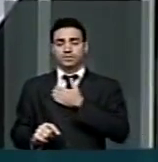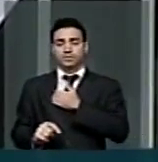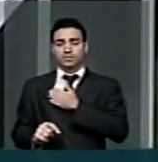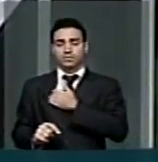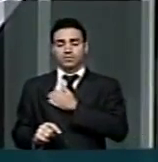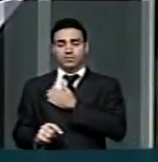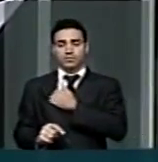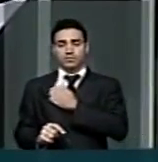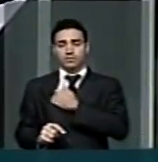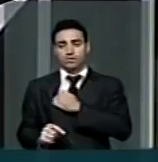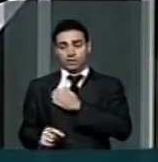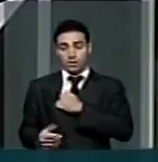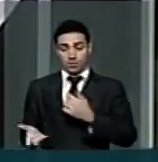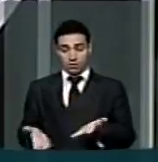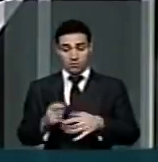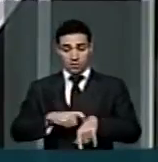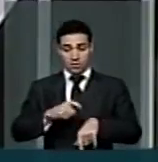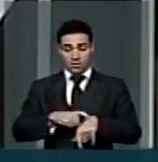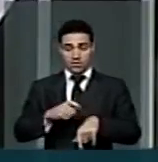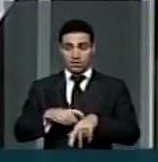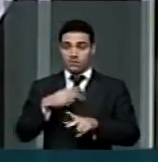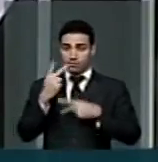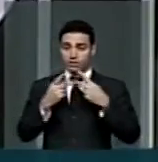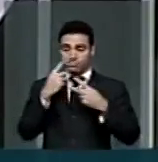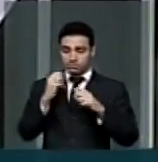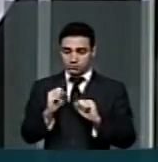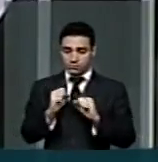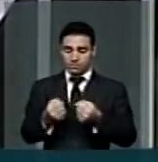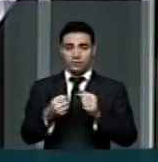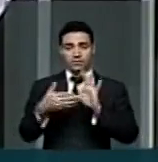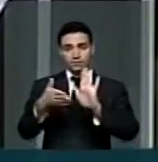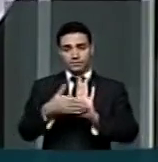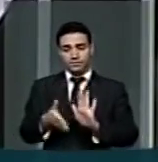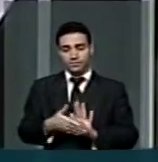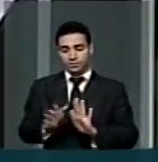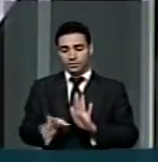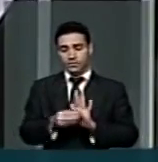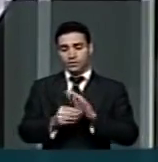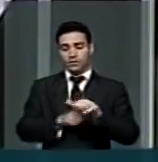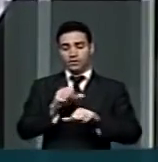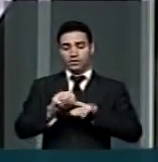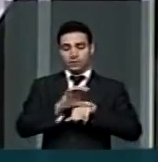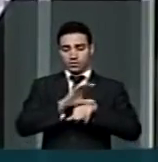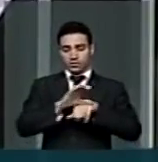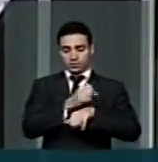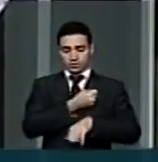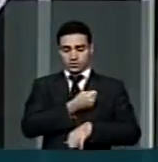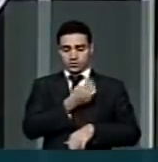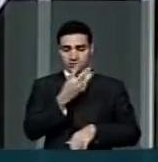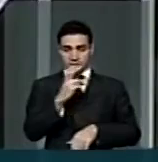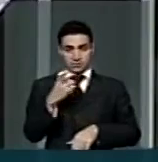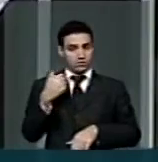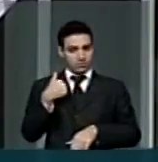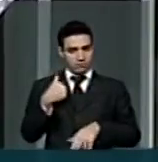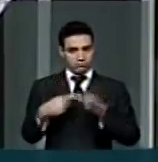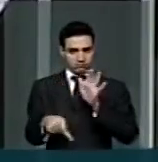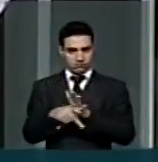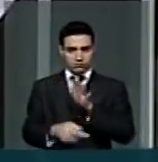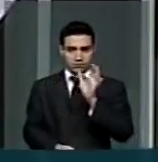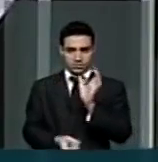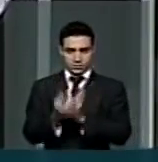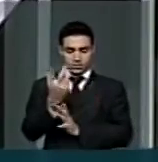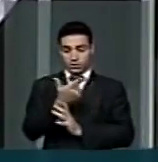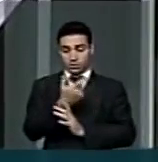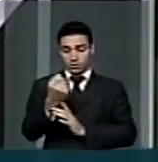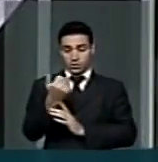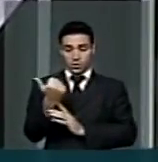o momento para fazer uma firme defesa da proposta da emenda constitucional número 35 de minha autoria, de